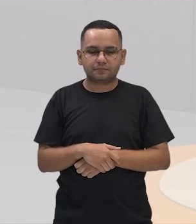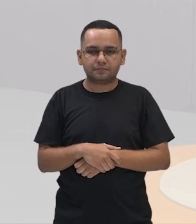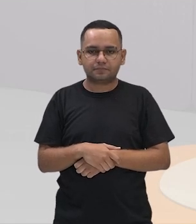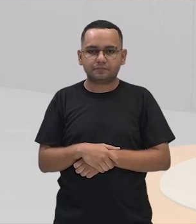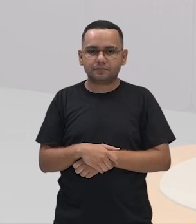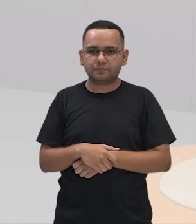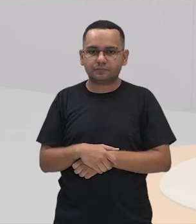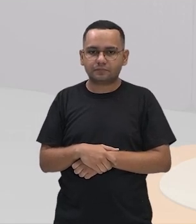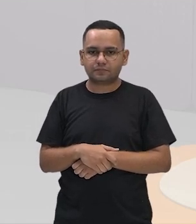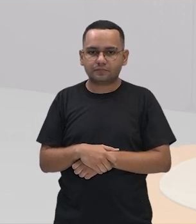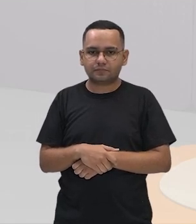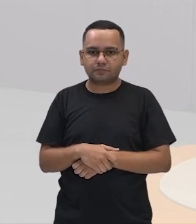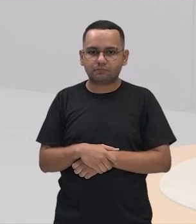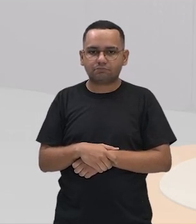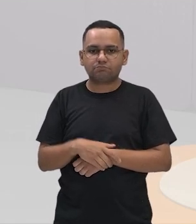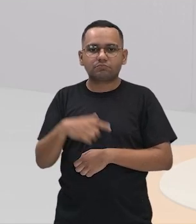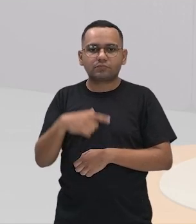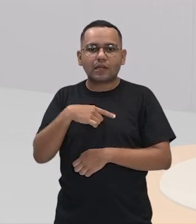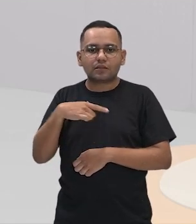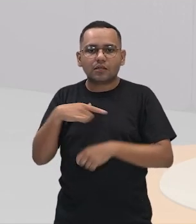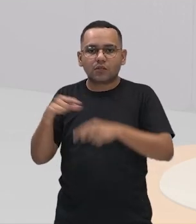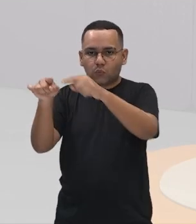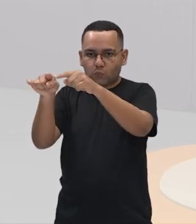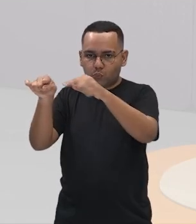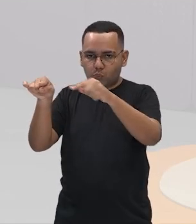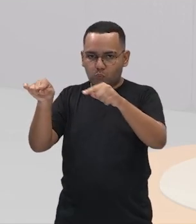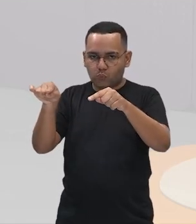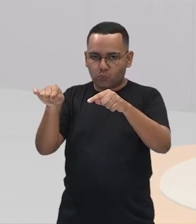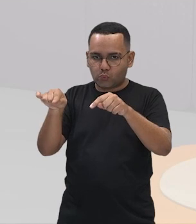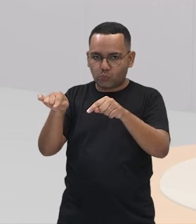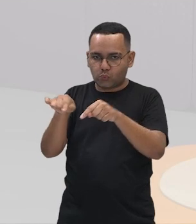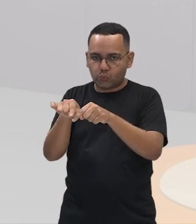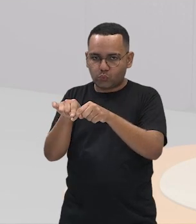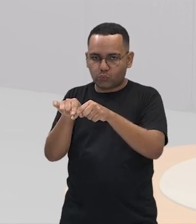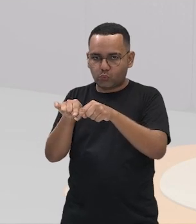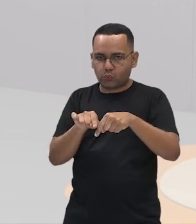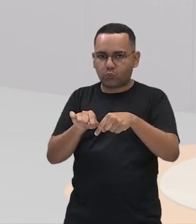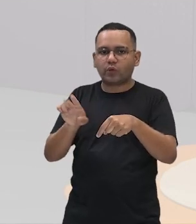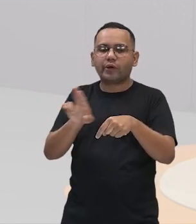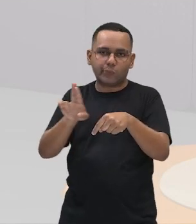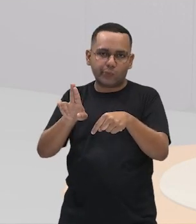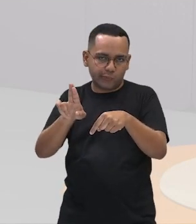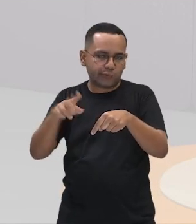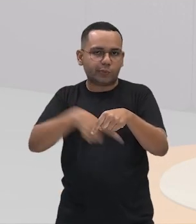dois gumes. É certo? Então, essa é a chamada de gládio. Muito bem. Vamos, então, continuar. Ah,